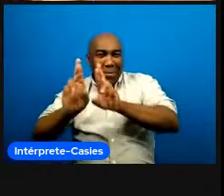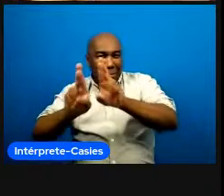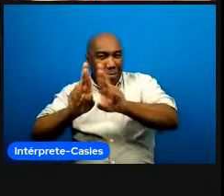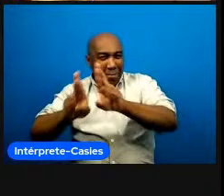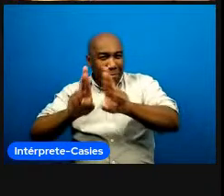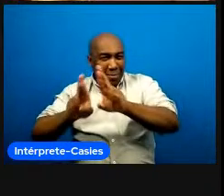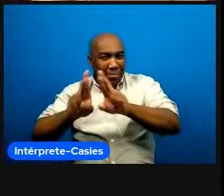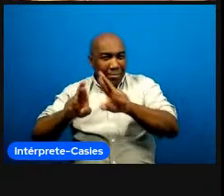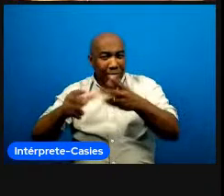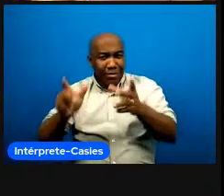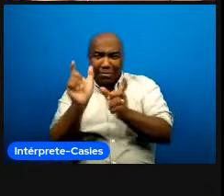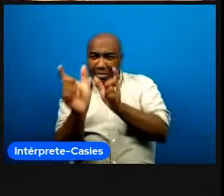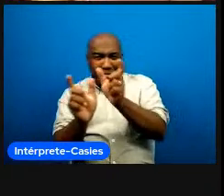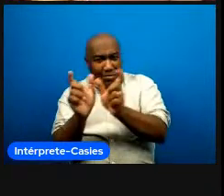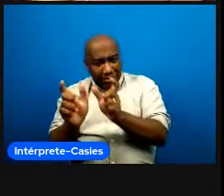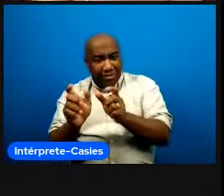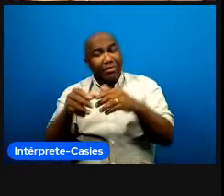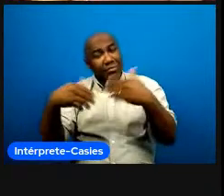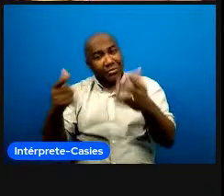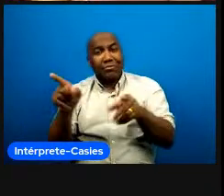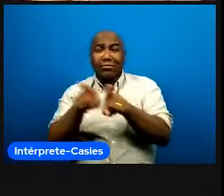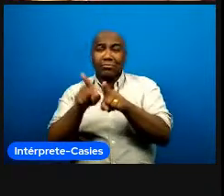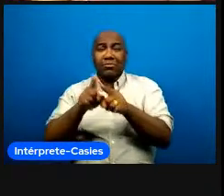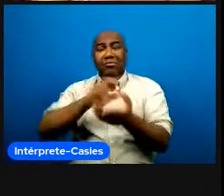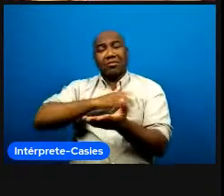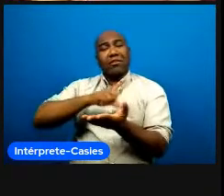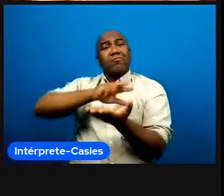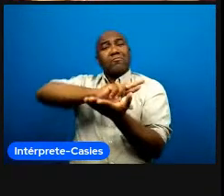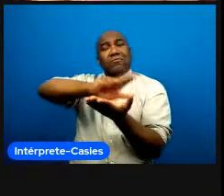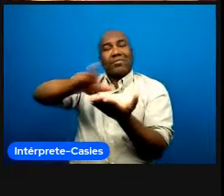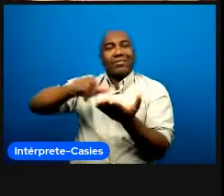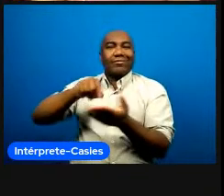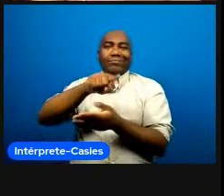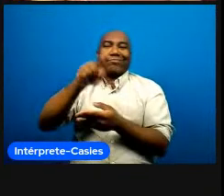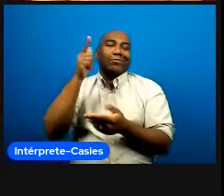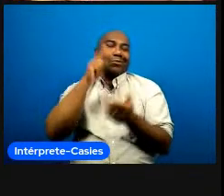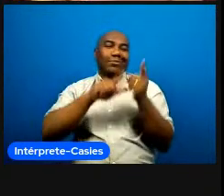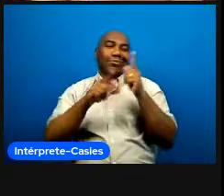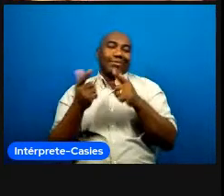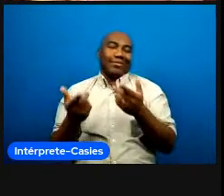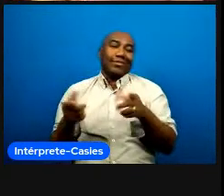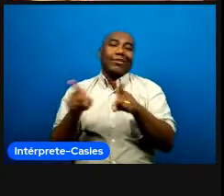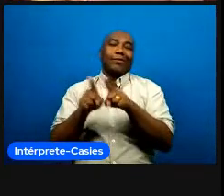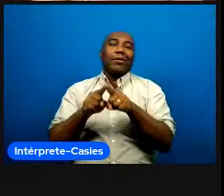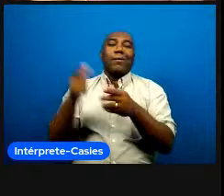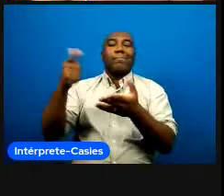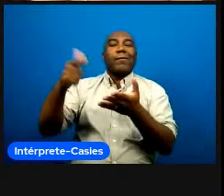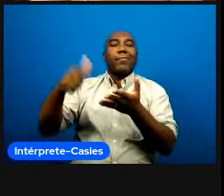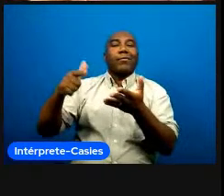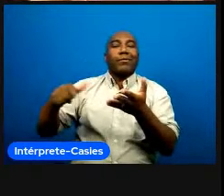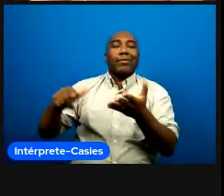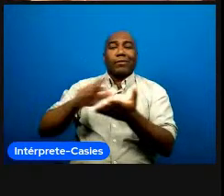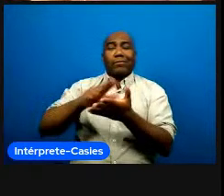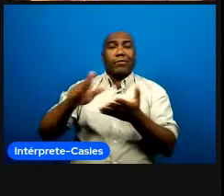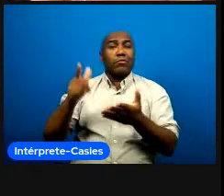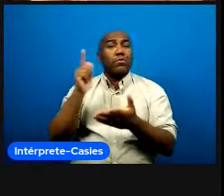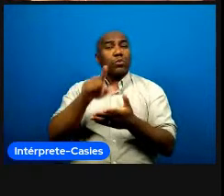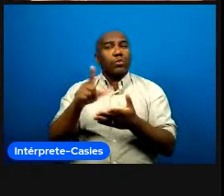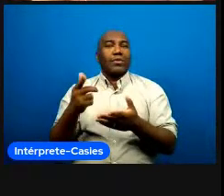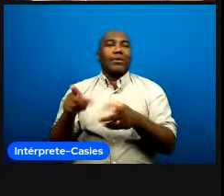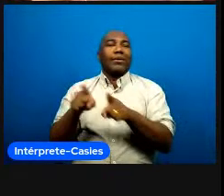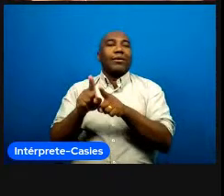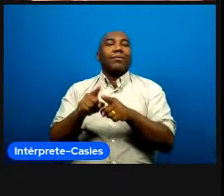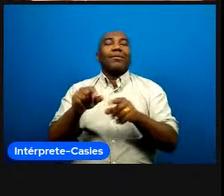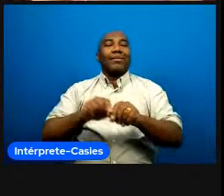suficiente né vocês me falaram muitos outros elementos que talvez venham aqui pra pra janela do conhecimento interpessoal né vocês não